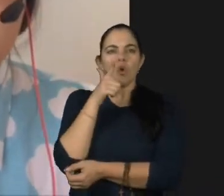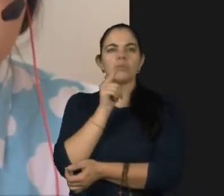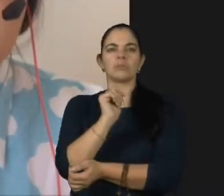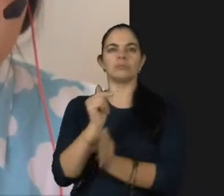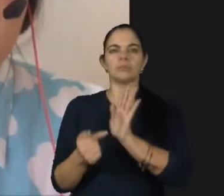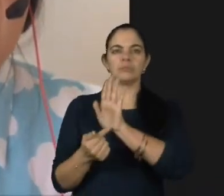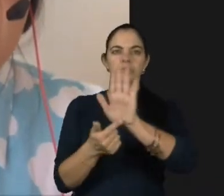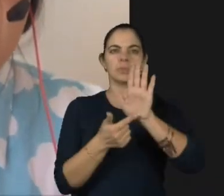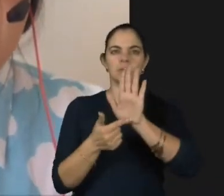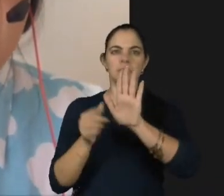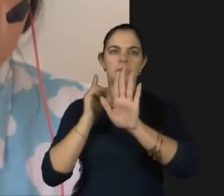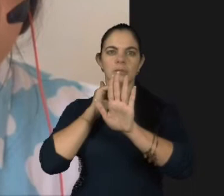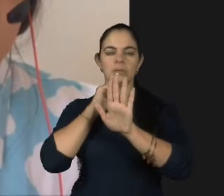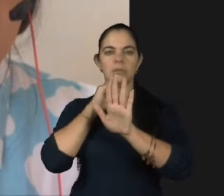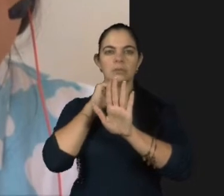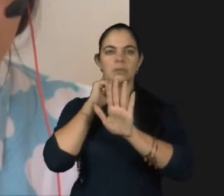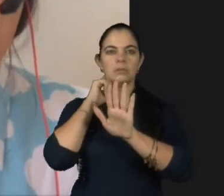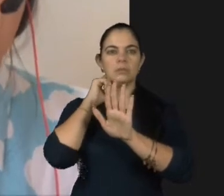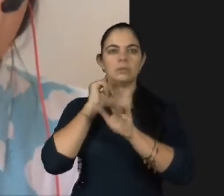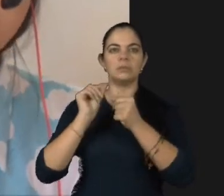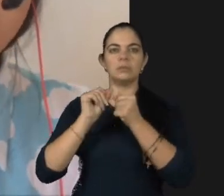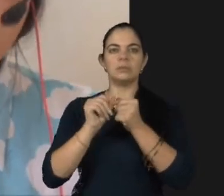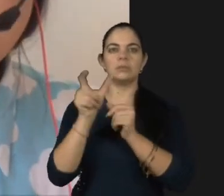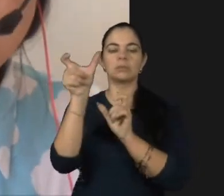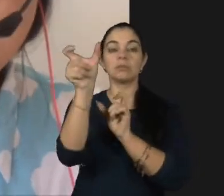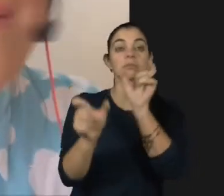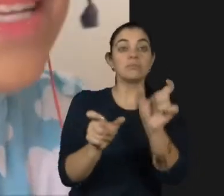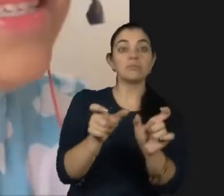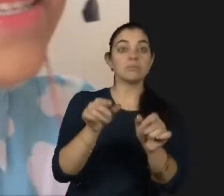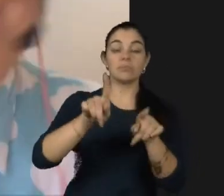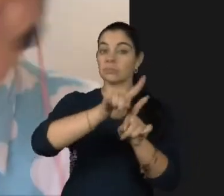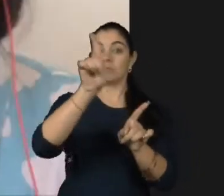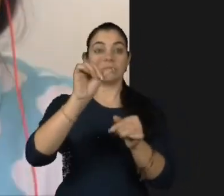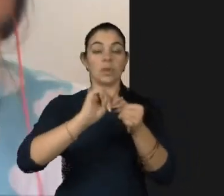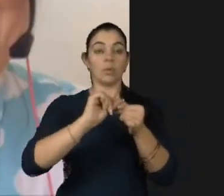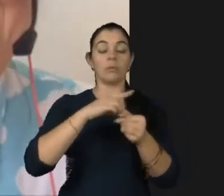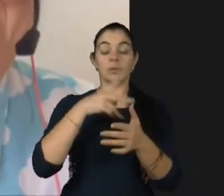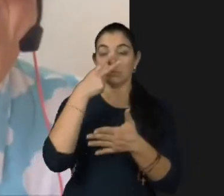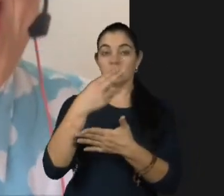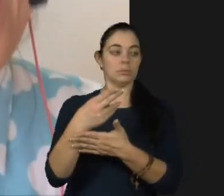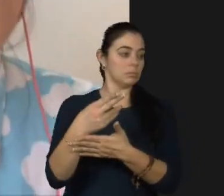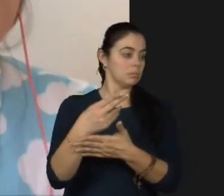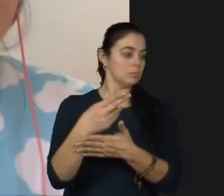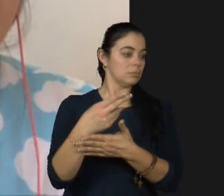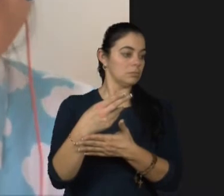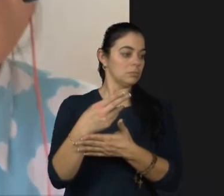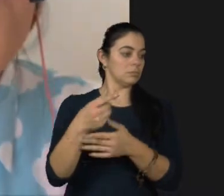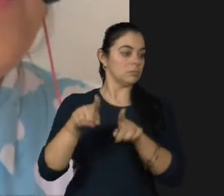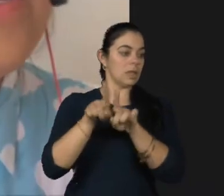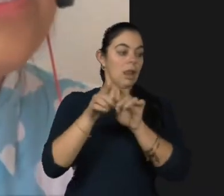que o padrão já não existe mais, que o padrão hoje já não é mais do padrão, você consegue